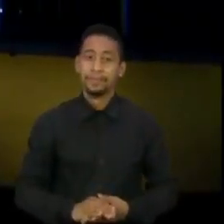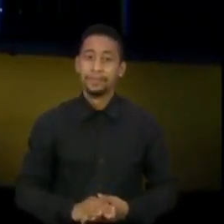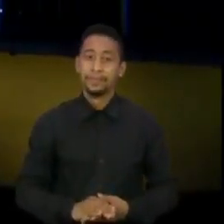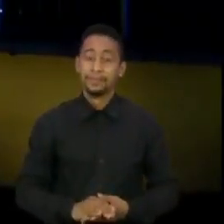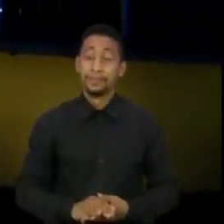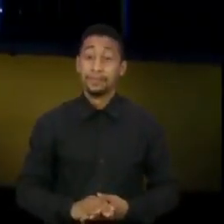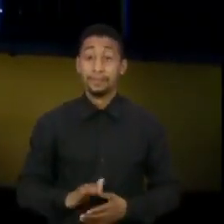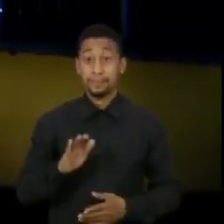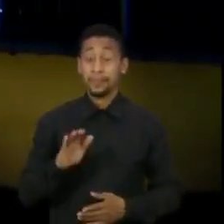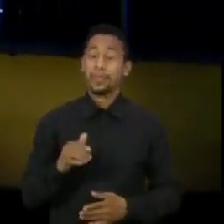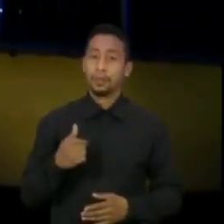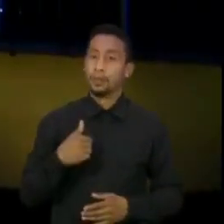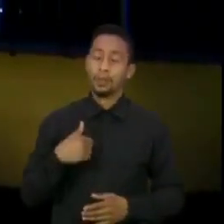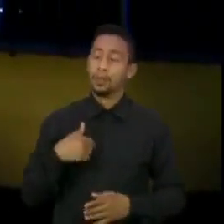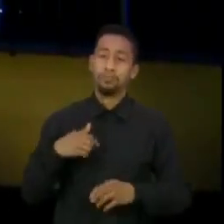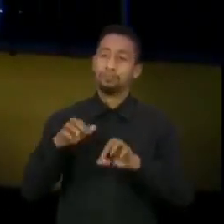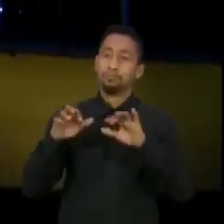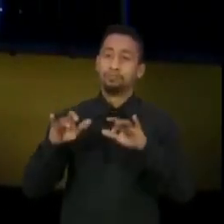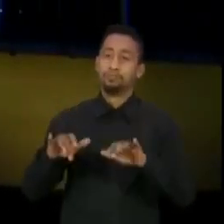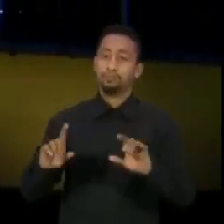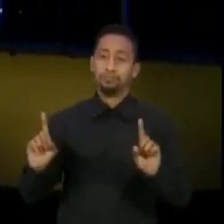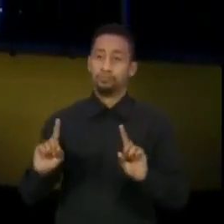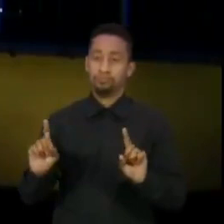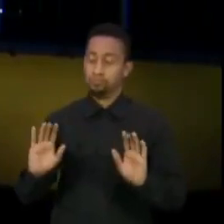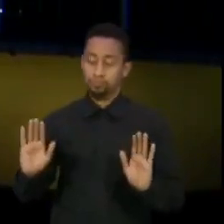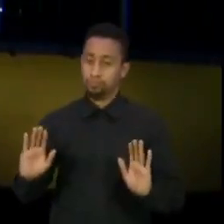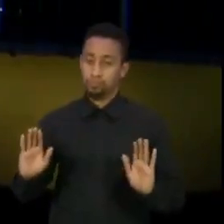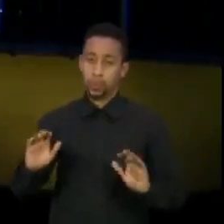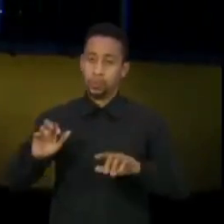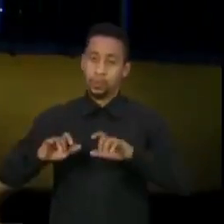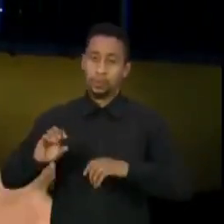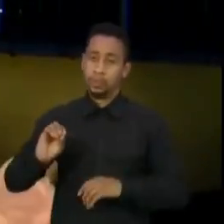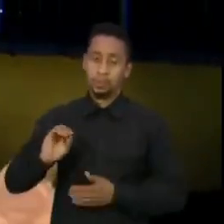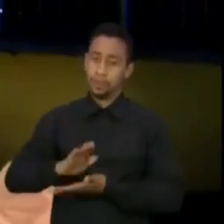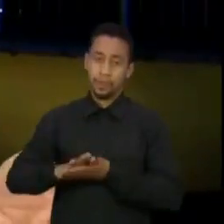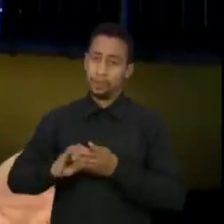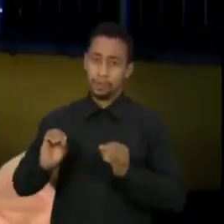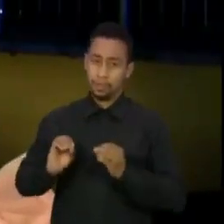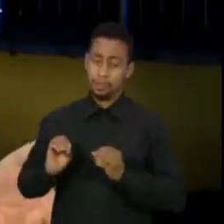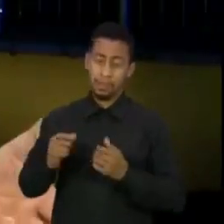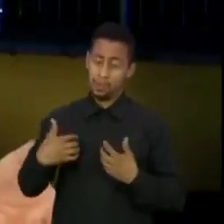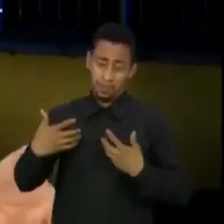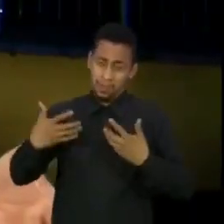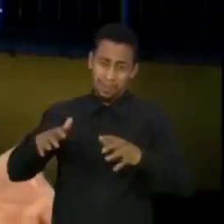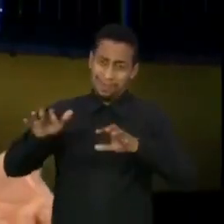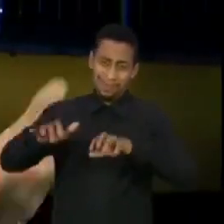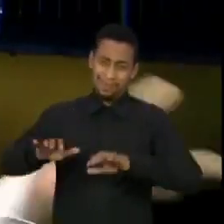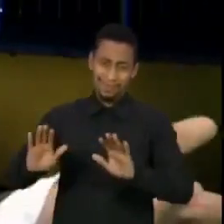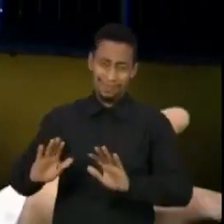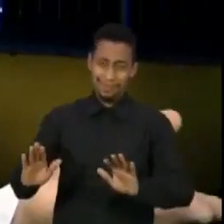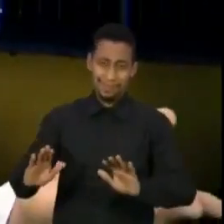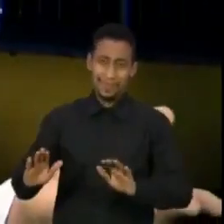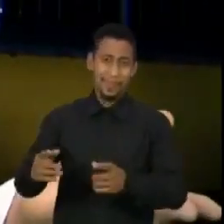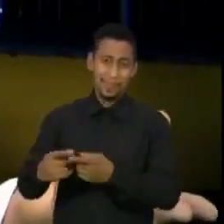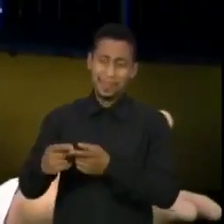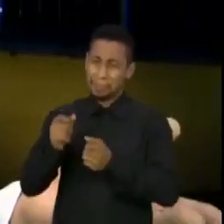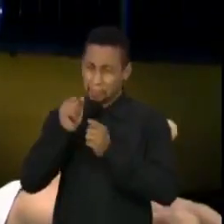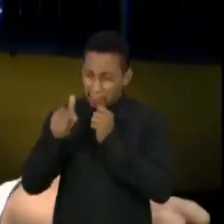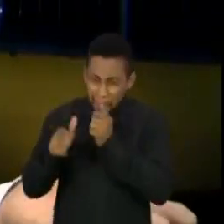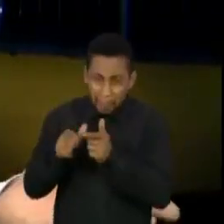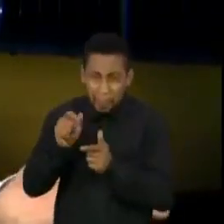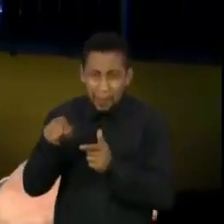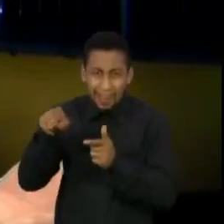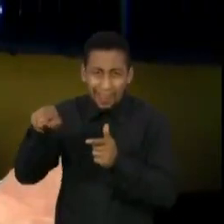Ah, Thaís, definitivamente eu não escrevi e não escreveria, pela maledicência